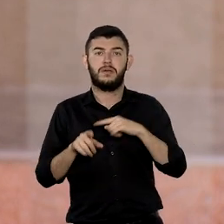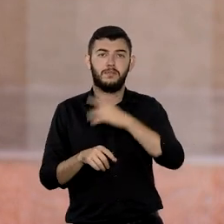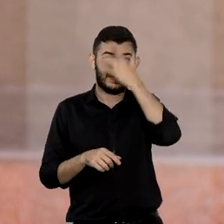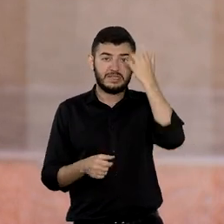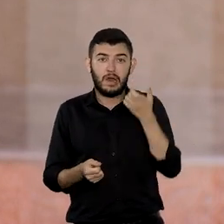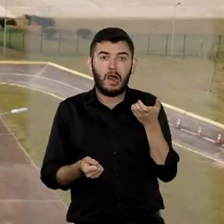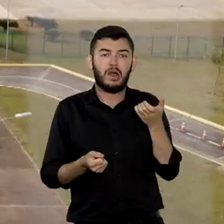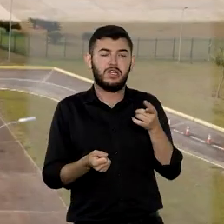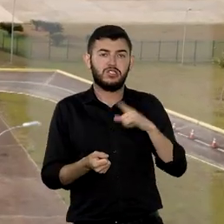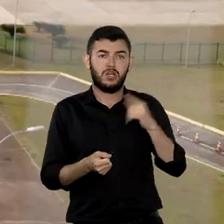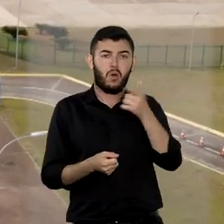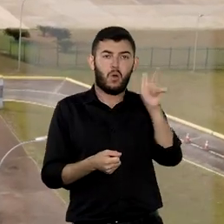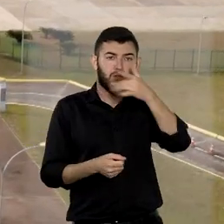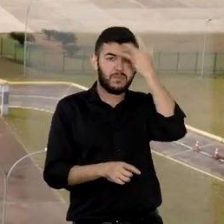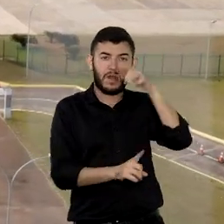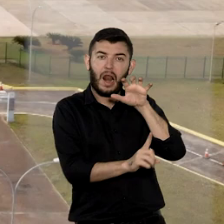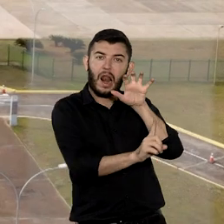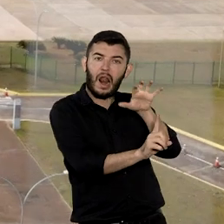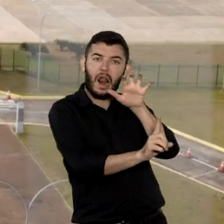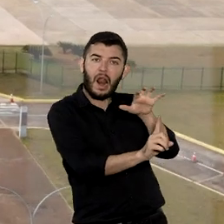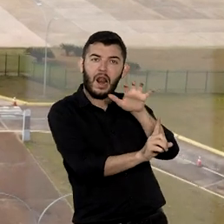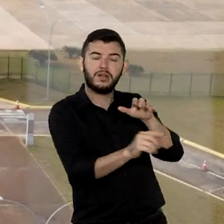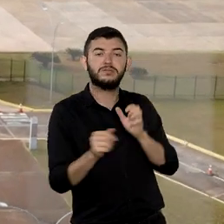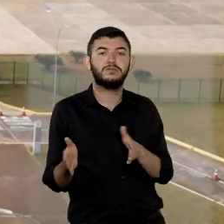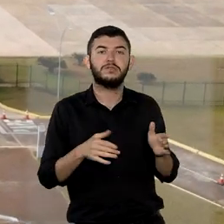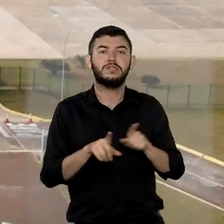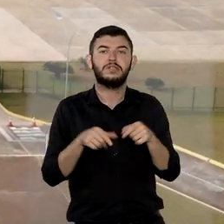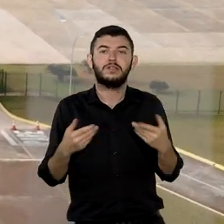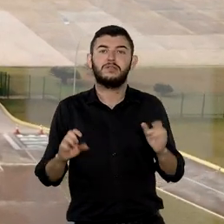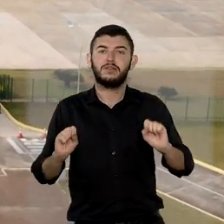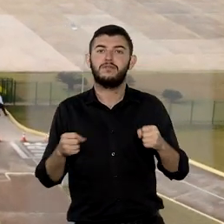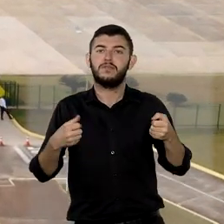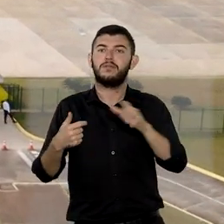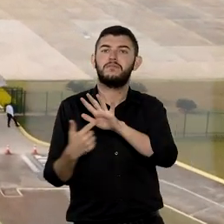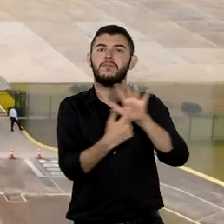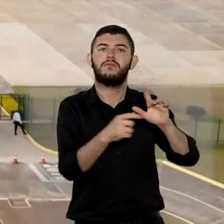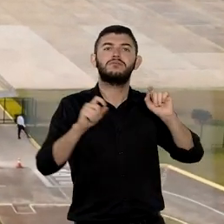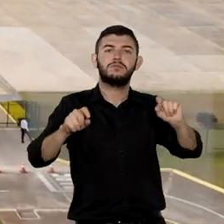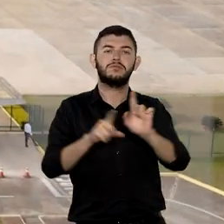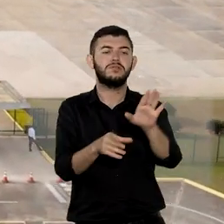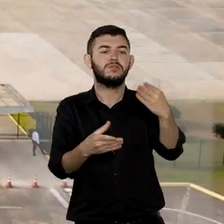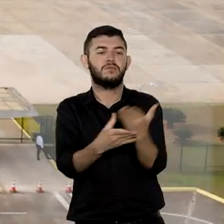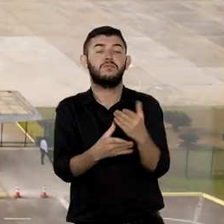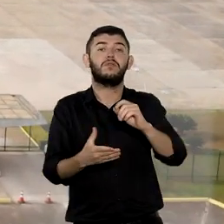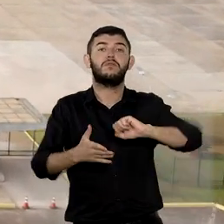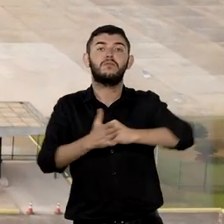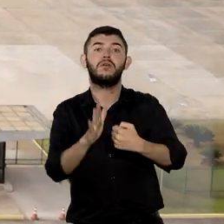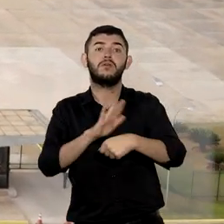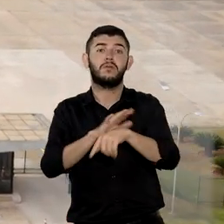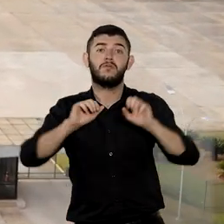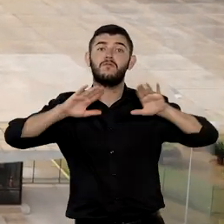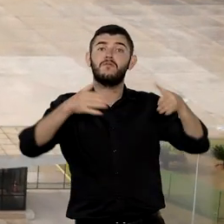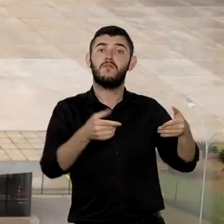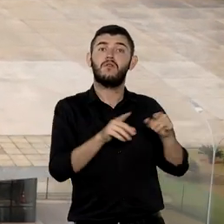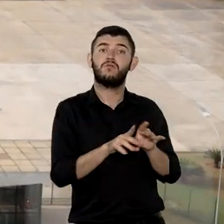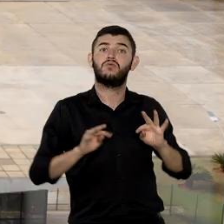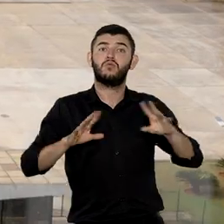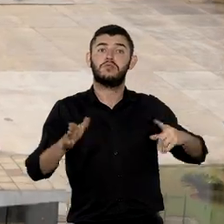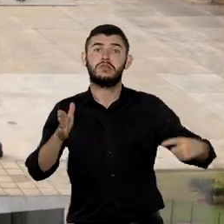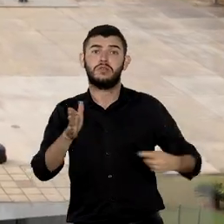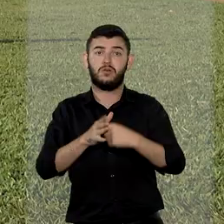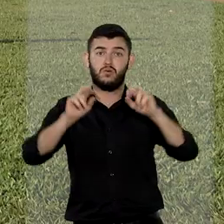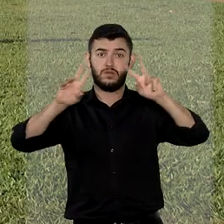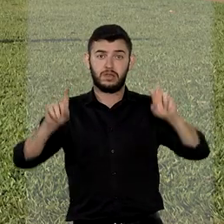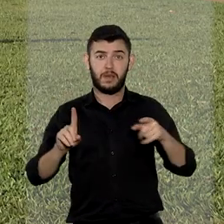por aliciadores. A defesa impetrou o habeas corpus buscando o trancamento da ação penal em relação a todas as denúncias de